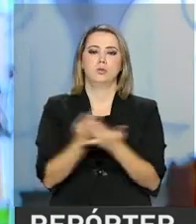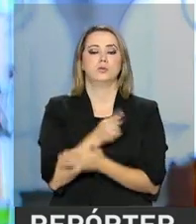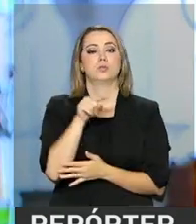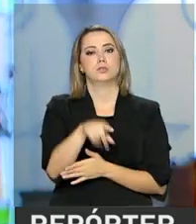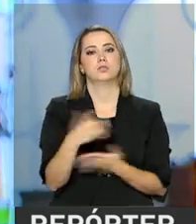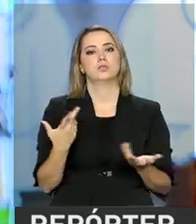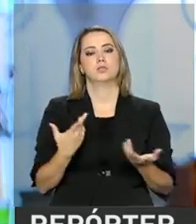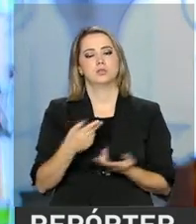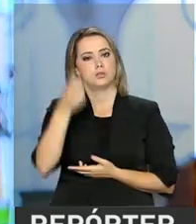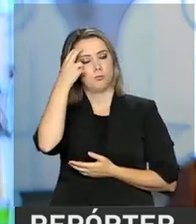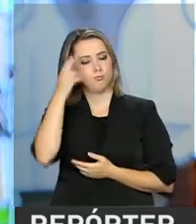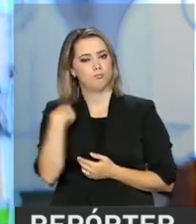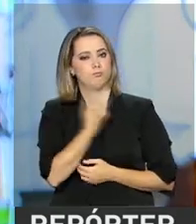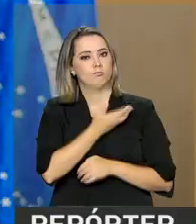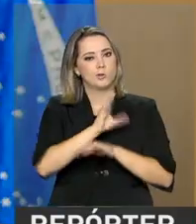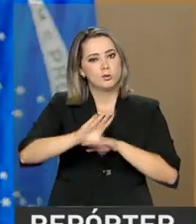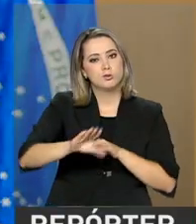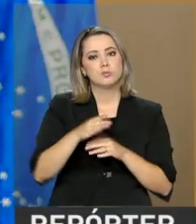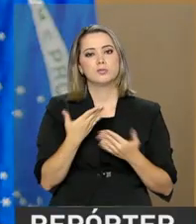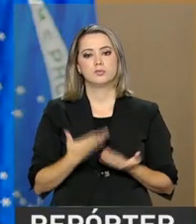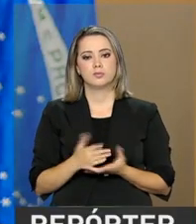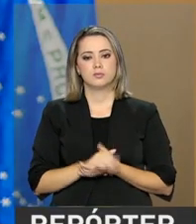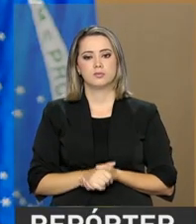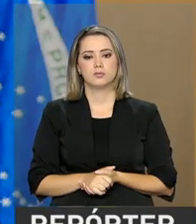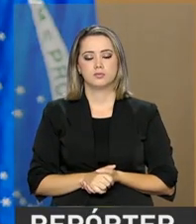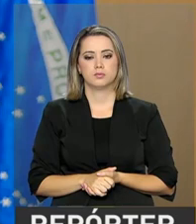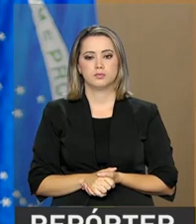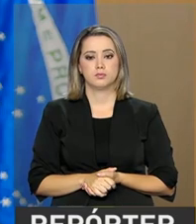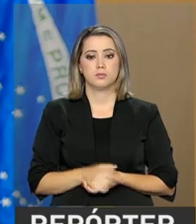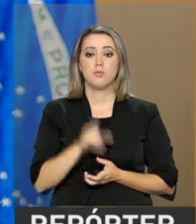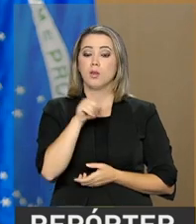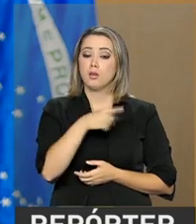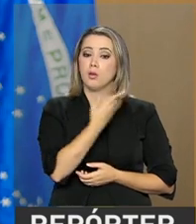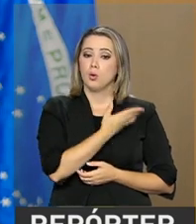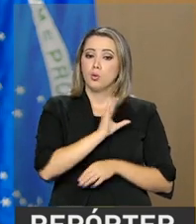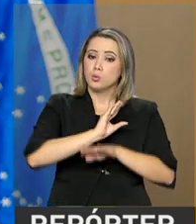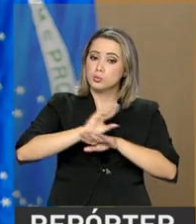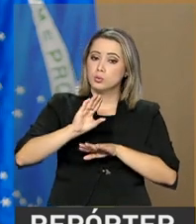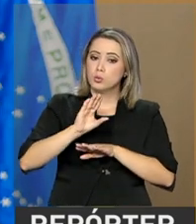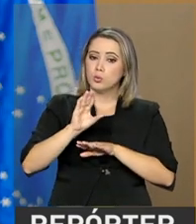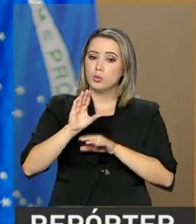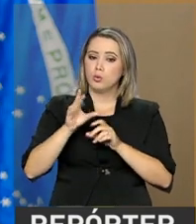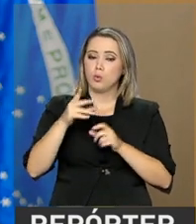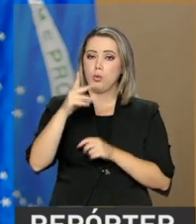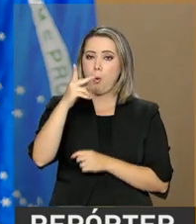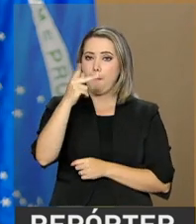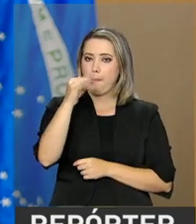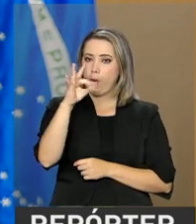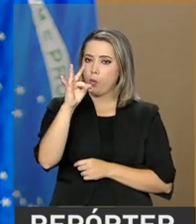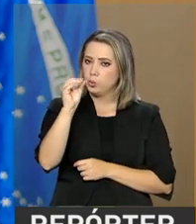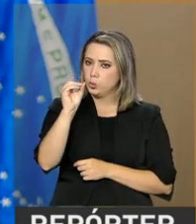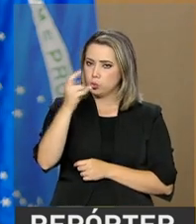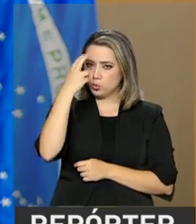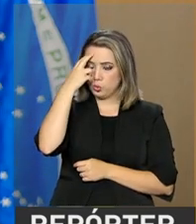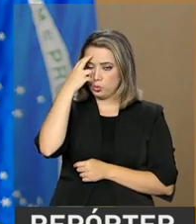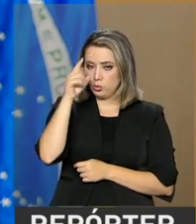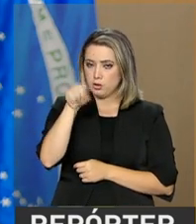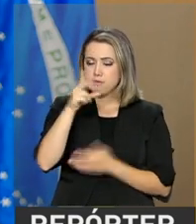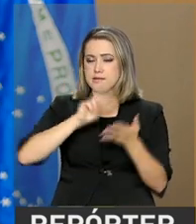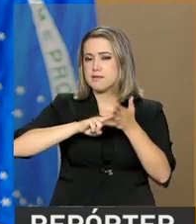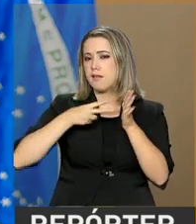com tanta desenvoltura como a gente consegue, né? O ponto de cultura representa um pouco essa ideia,